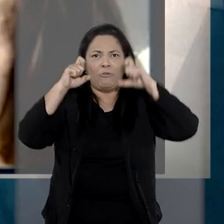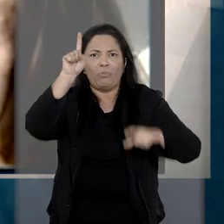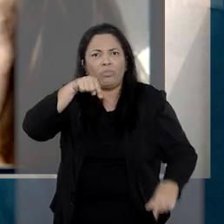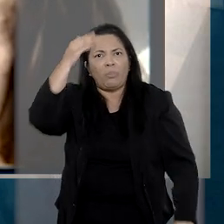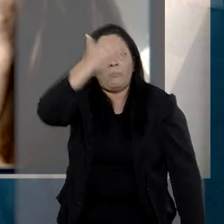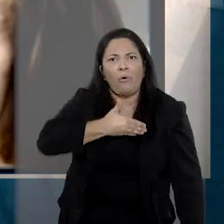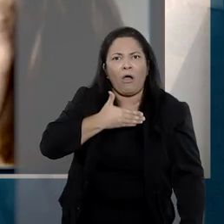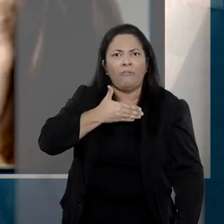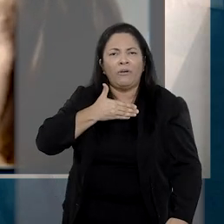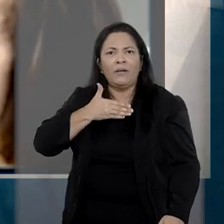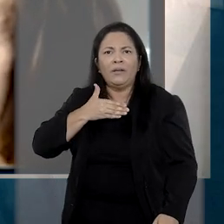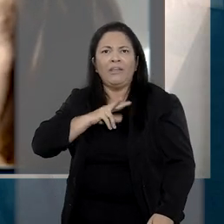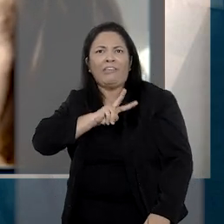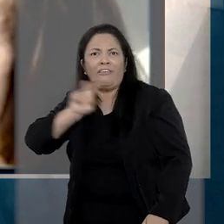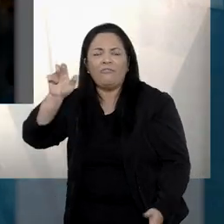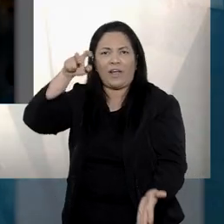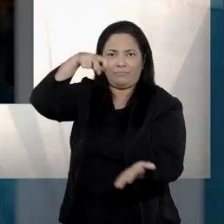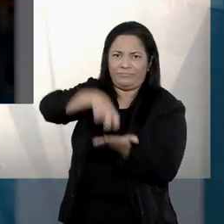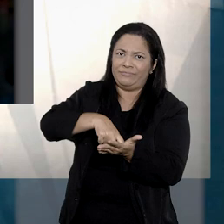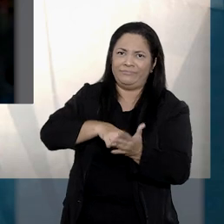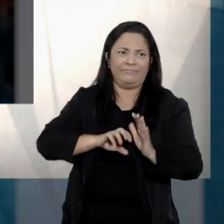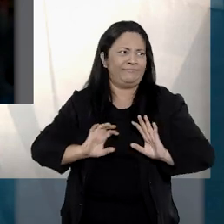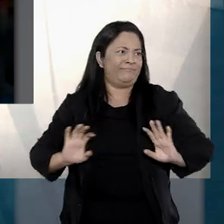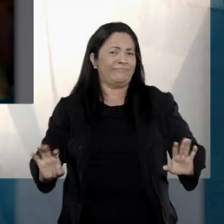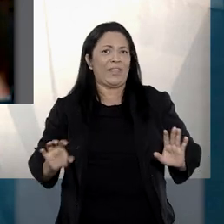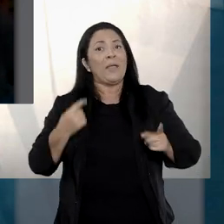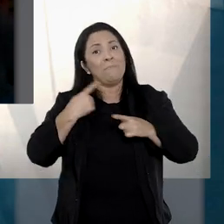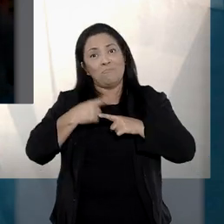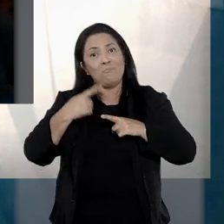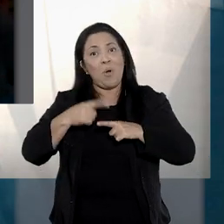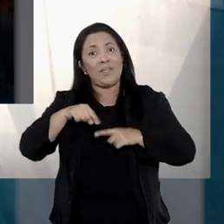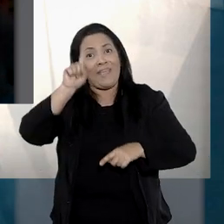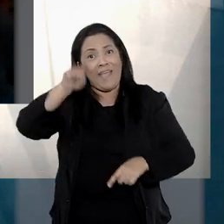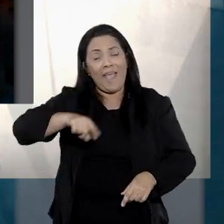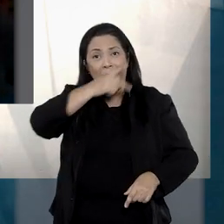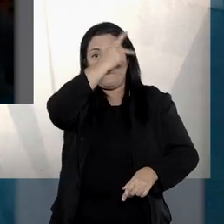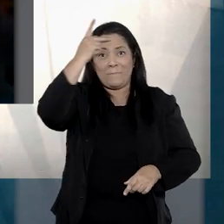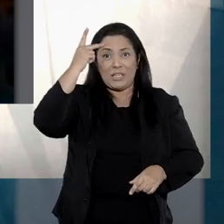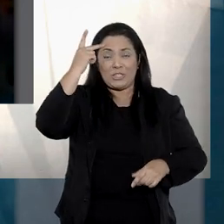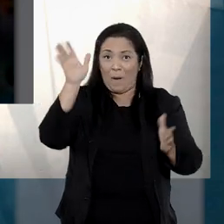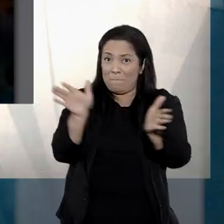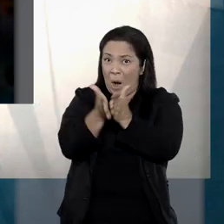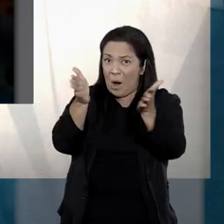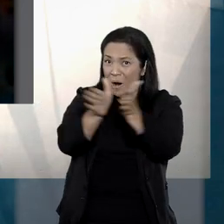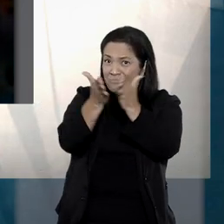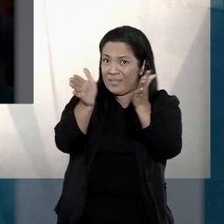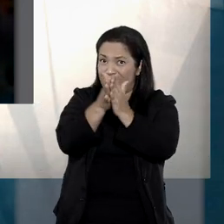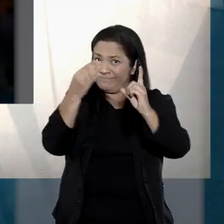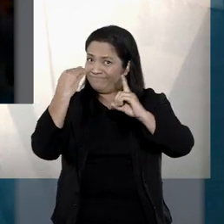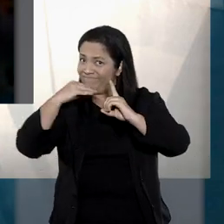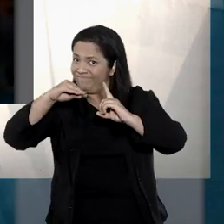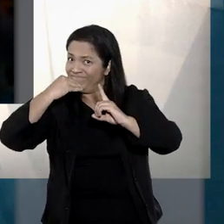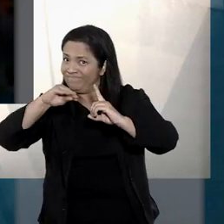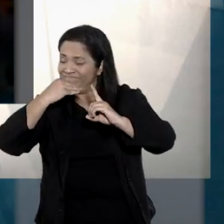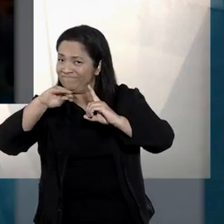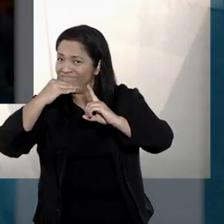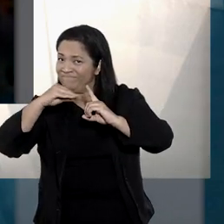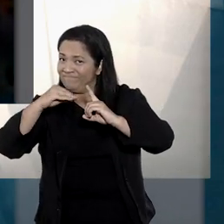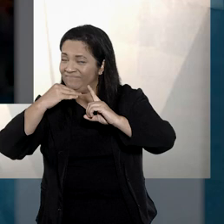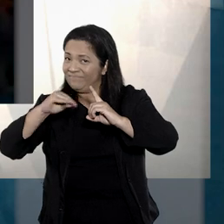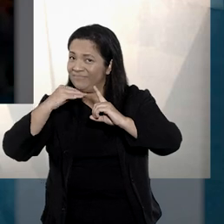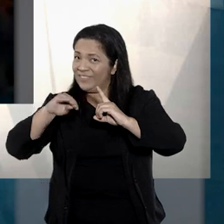esta prova gera condenação. Porque são pessoas pobres, pessoas invisíveis, pessoas sem